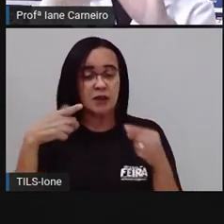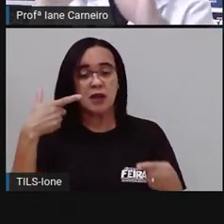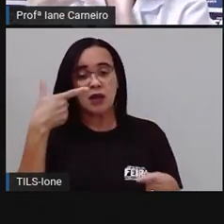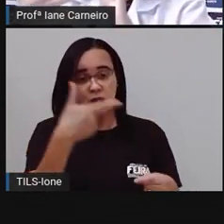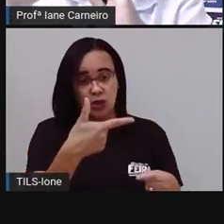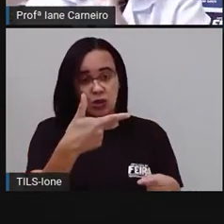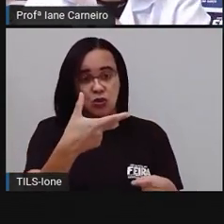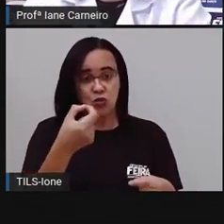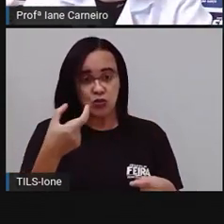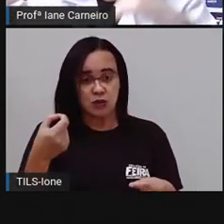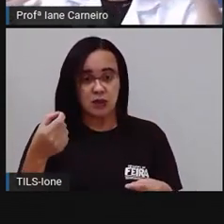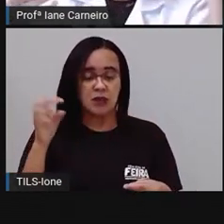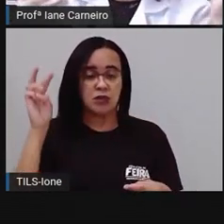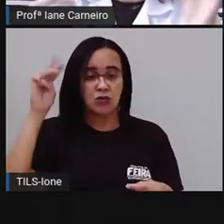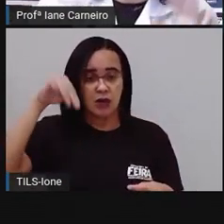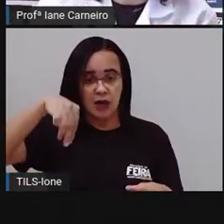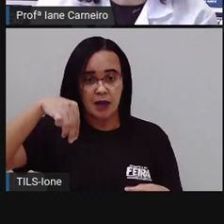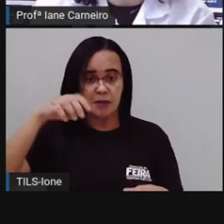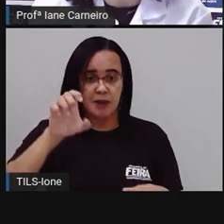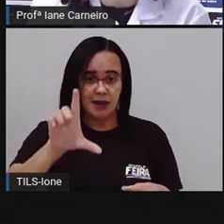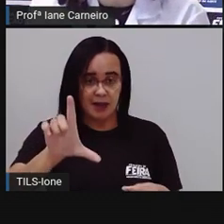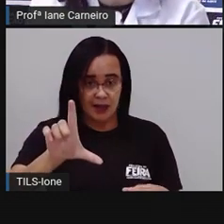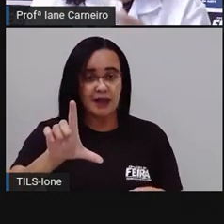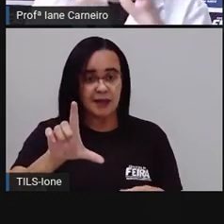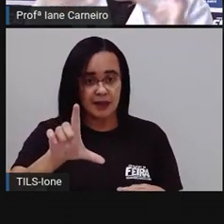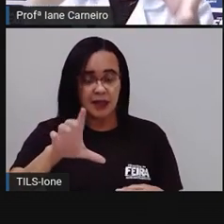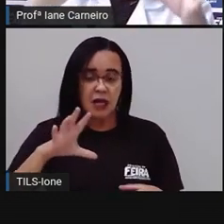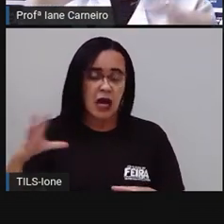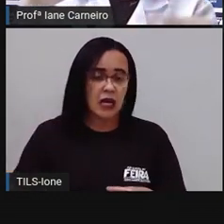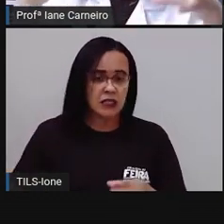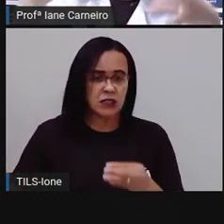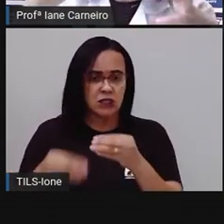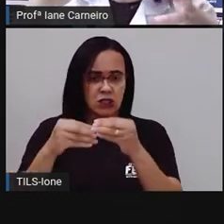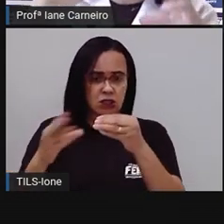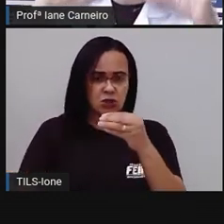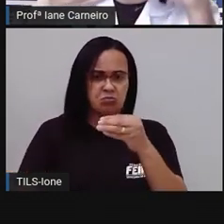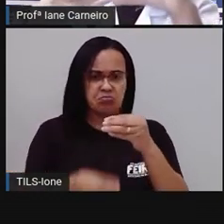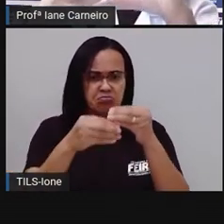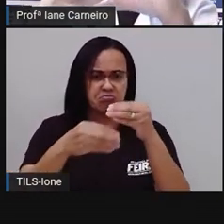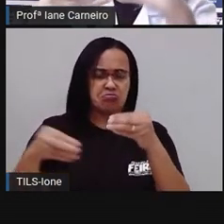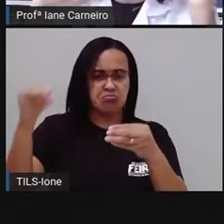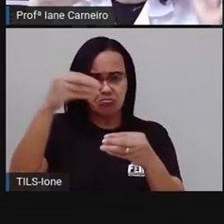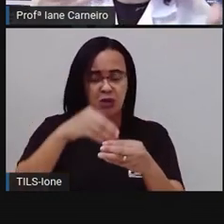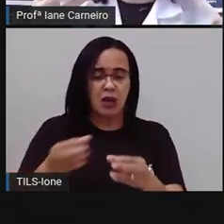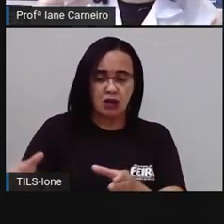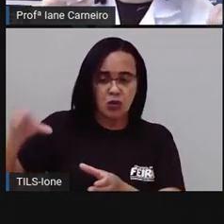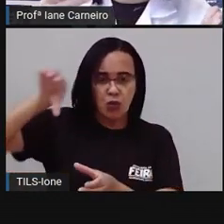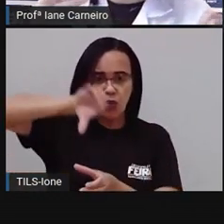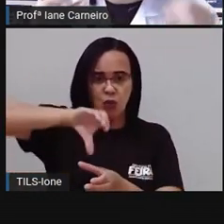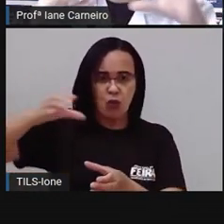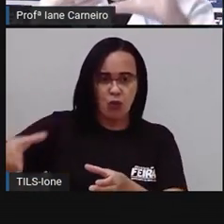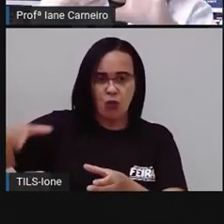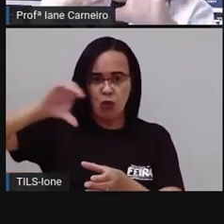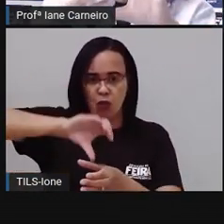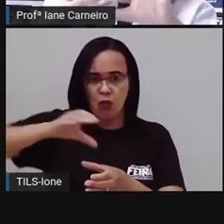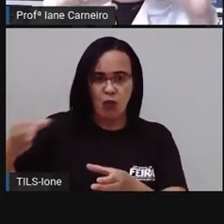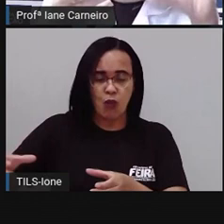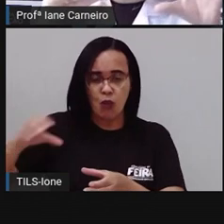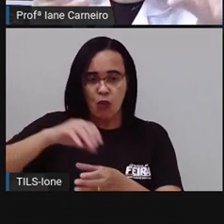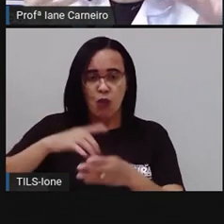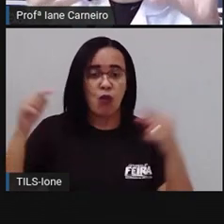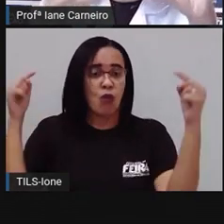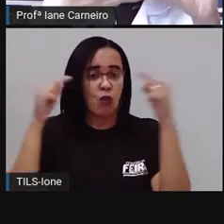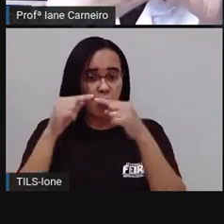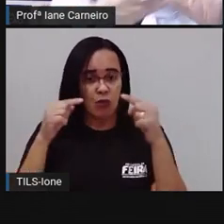juntando 200 ml, a gente consegue formar um litro, né, encher uma garrafa de um litro só com o que tem aqui, só com o que tem aqui, não,